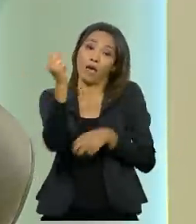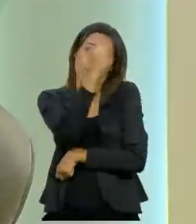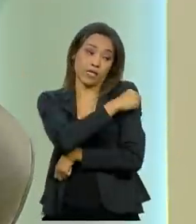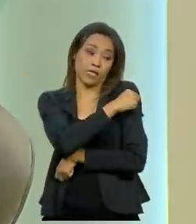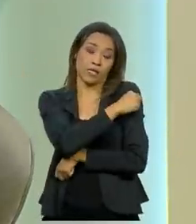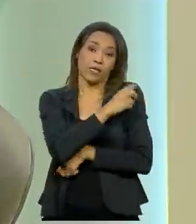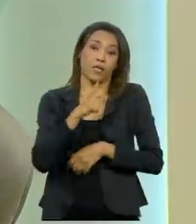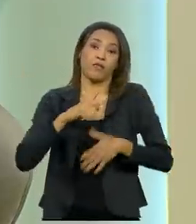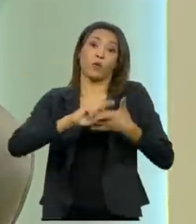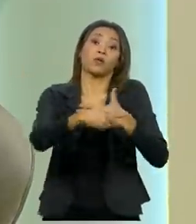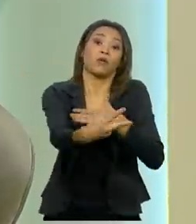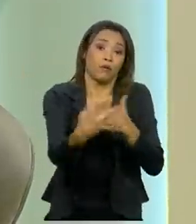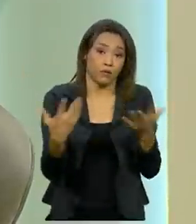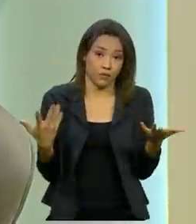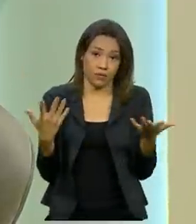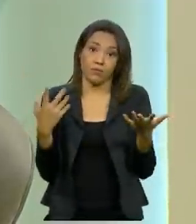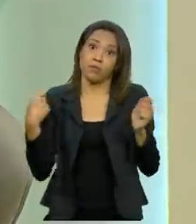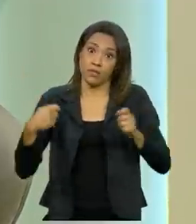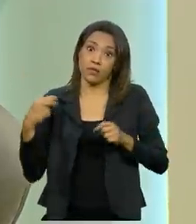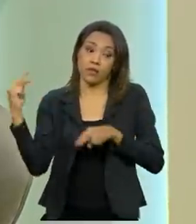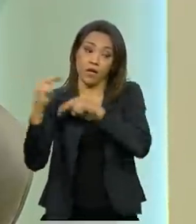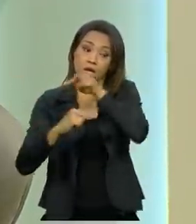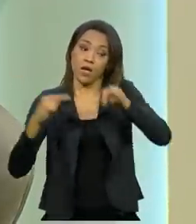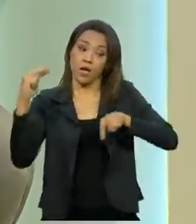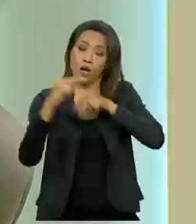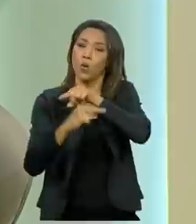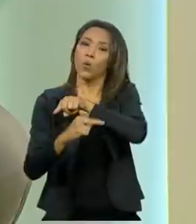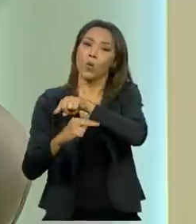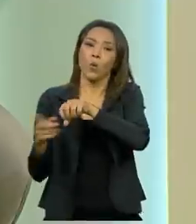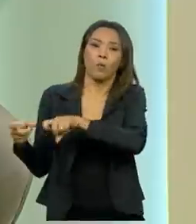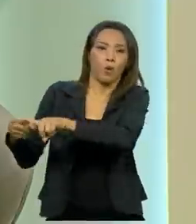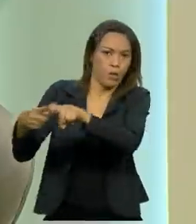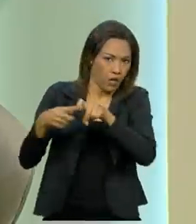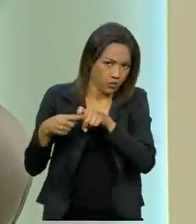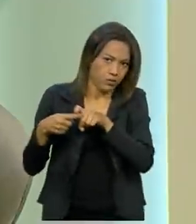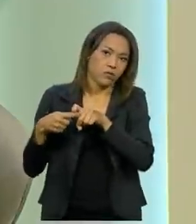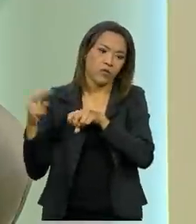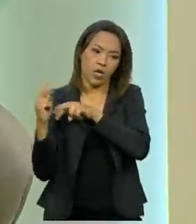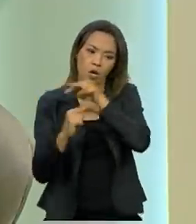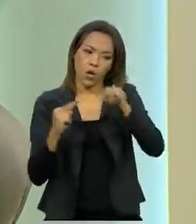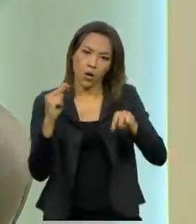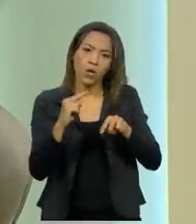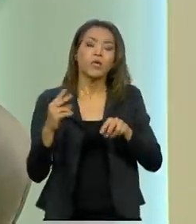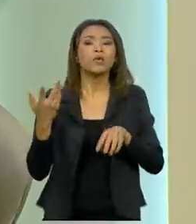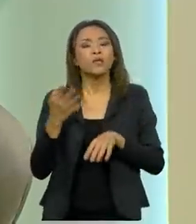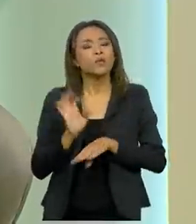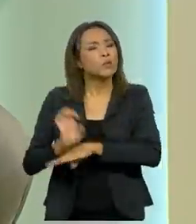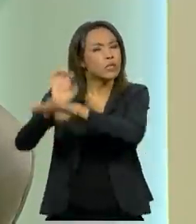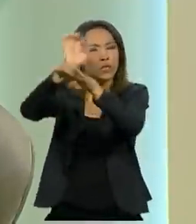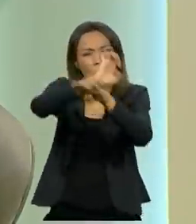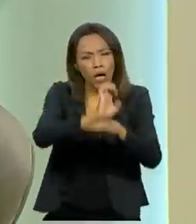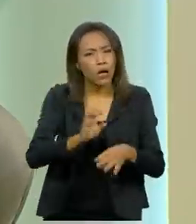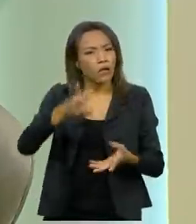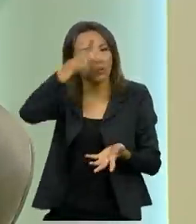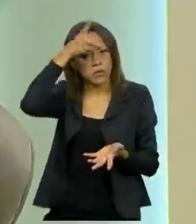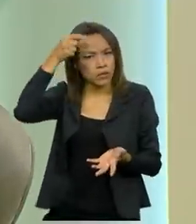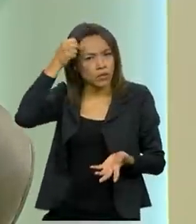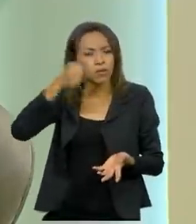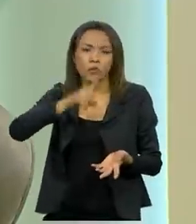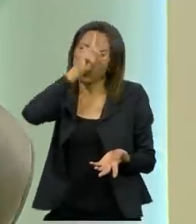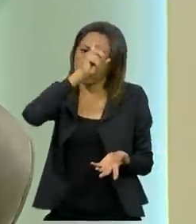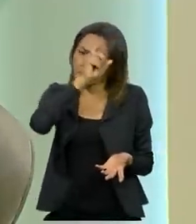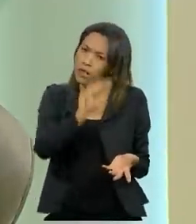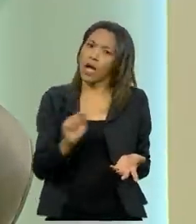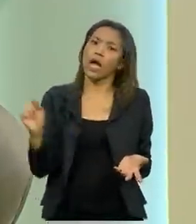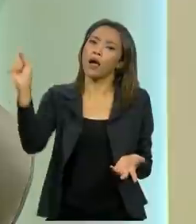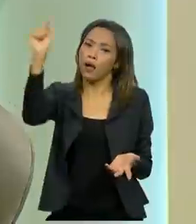Isso tem que ser sempre supervisionado pelo médico, os especialistas dos estados e dos municípios, das unidades de saúde,